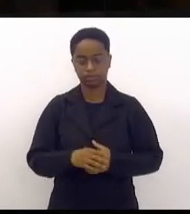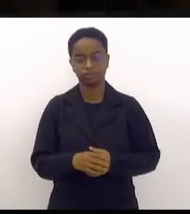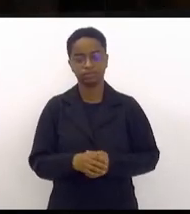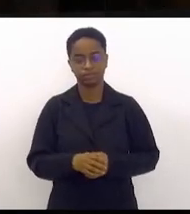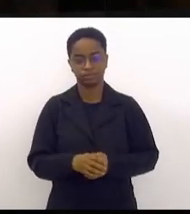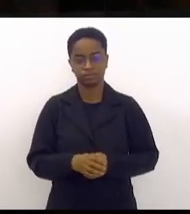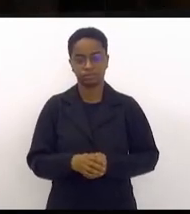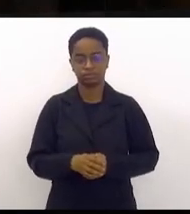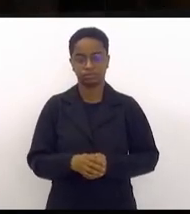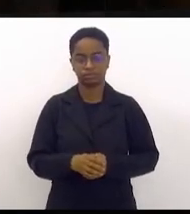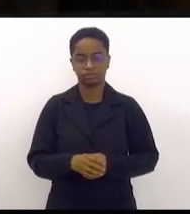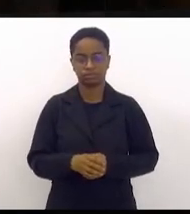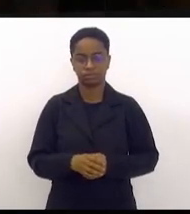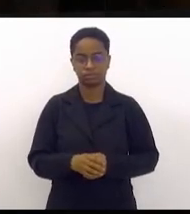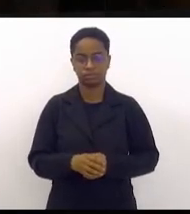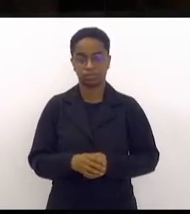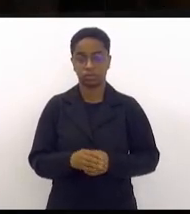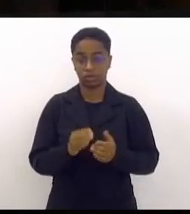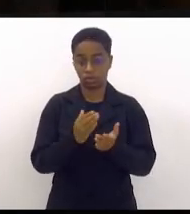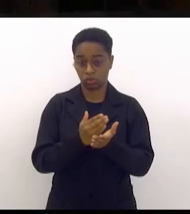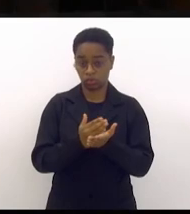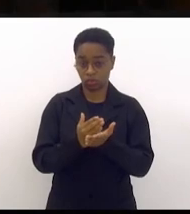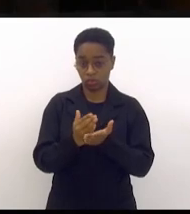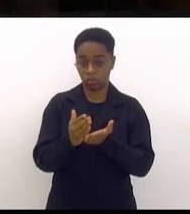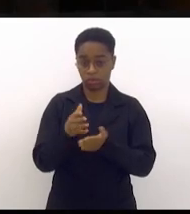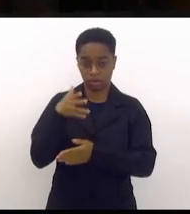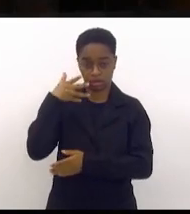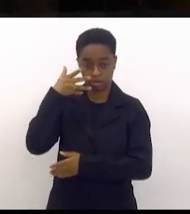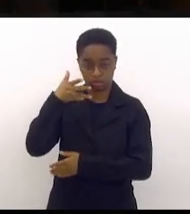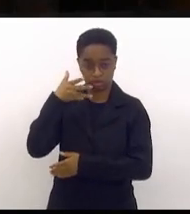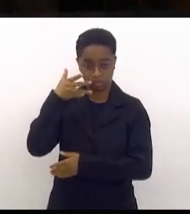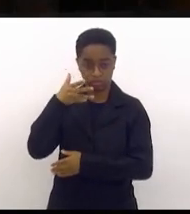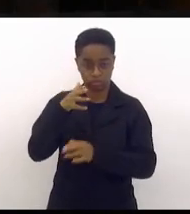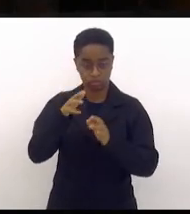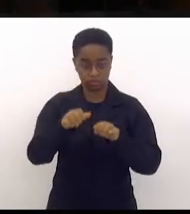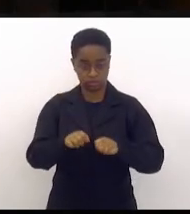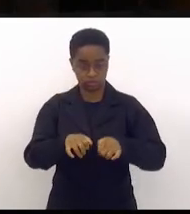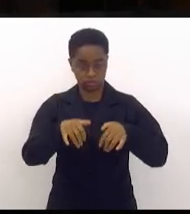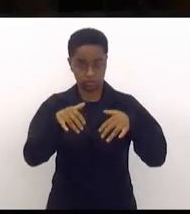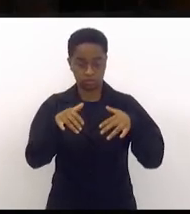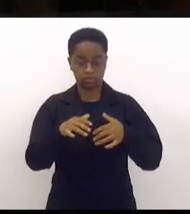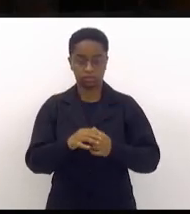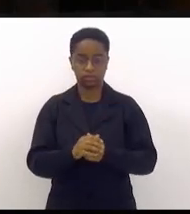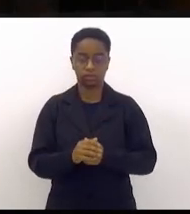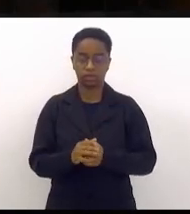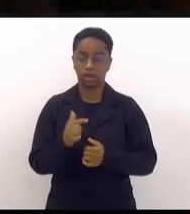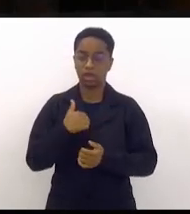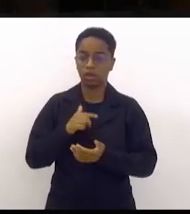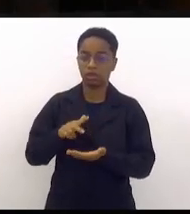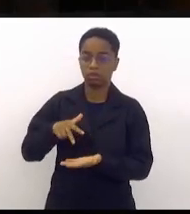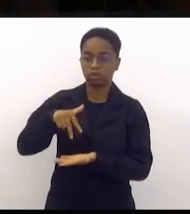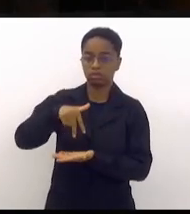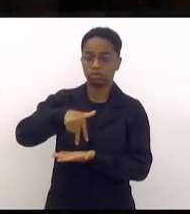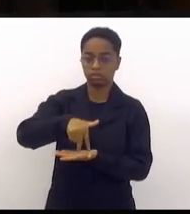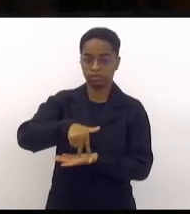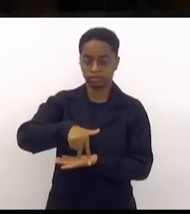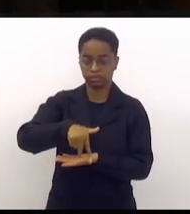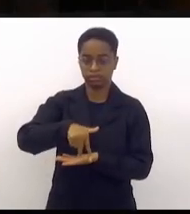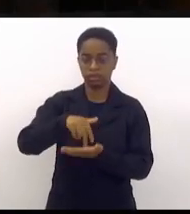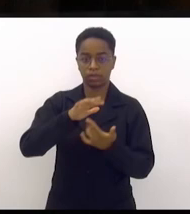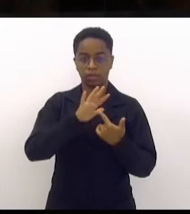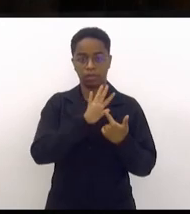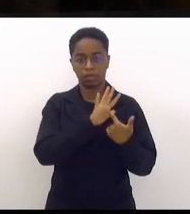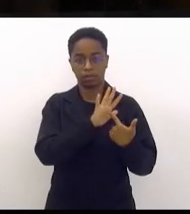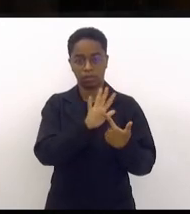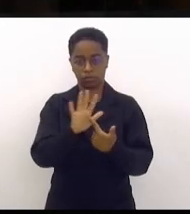No expediente inicial, deputado Dionísio Lins, vim aqui mostrar